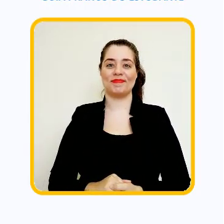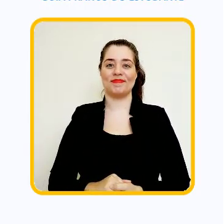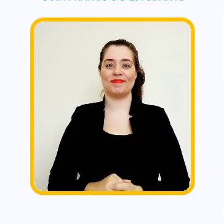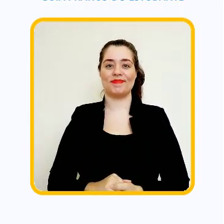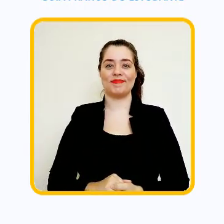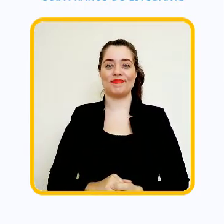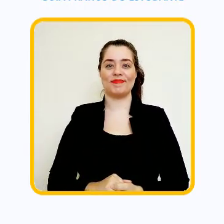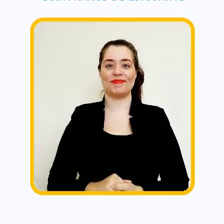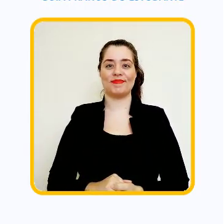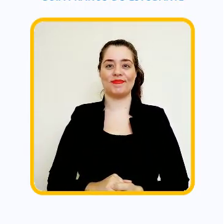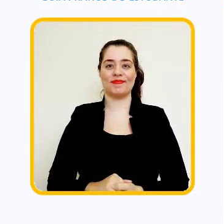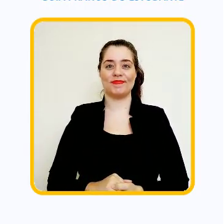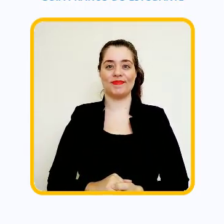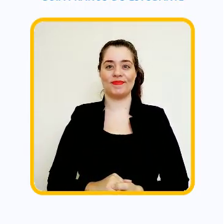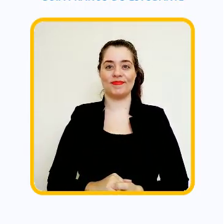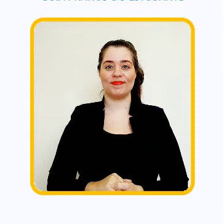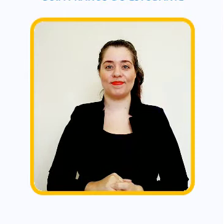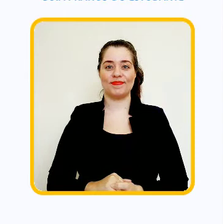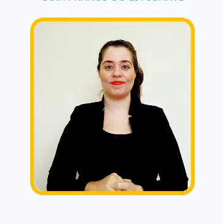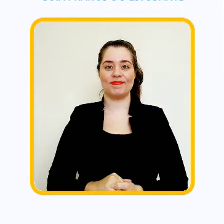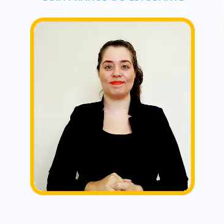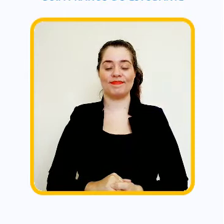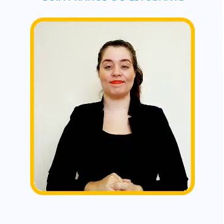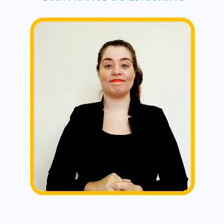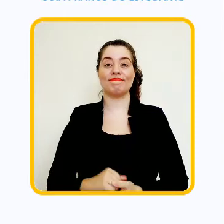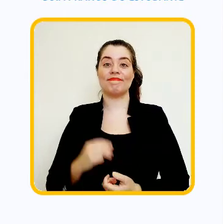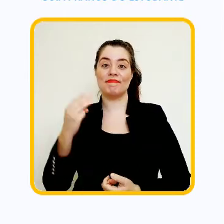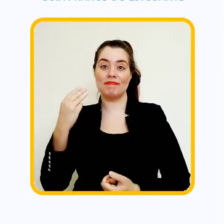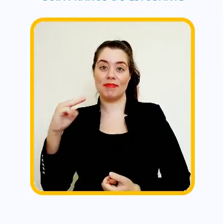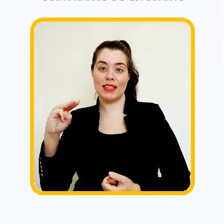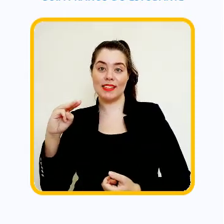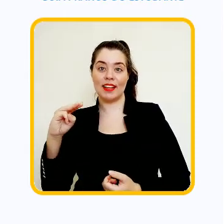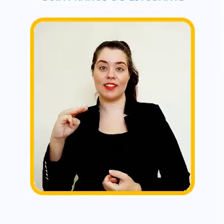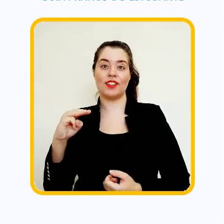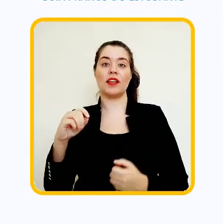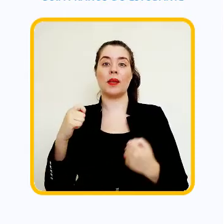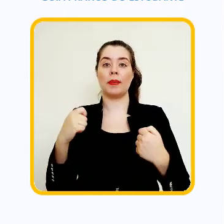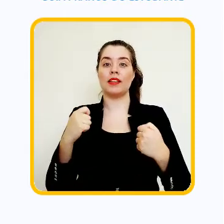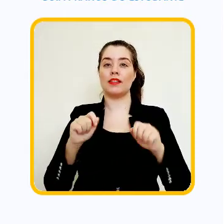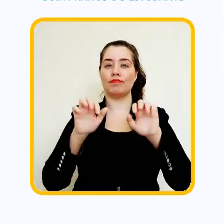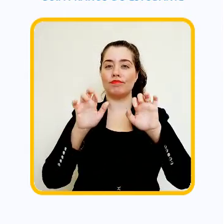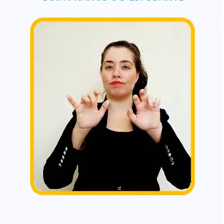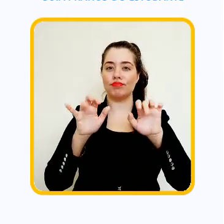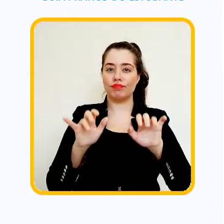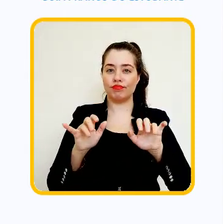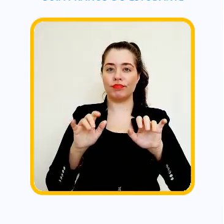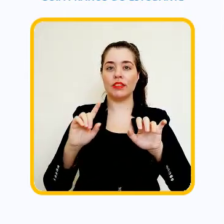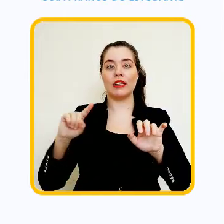Para enviar a sua mensagem, digite nesse campo e clique em Enviar. E